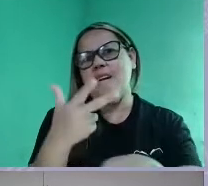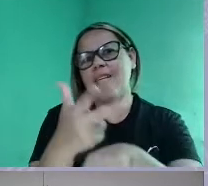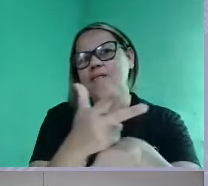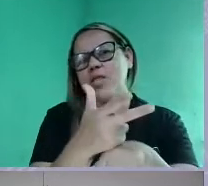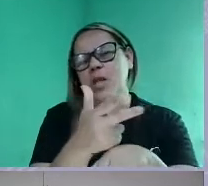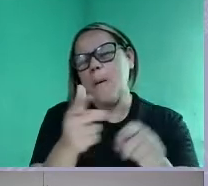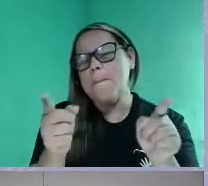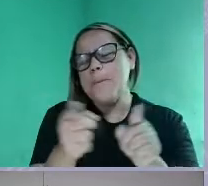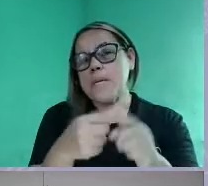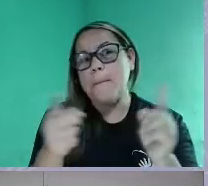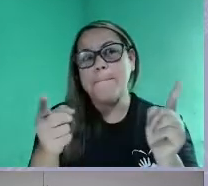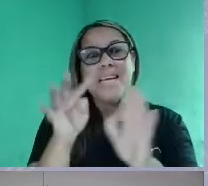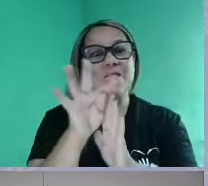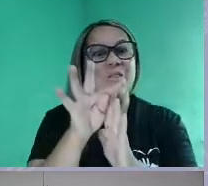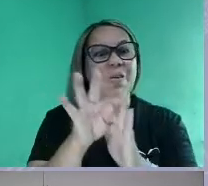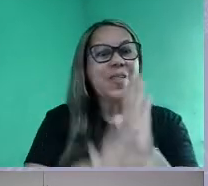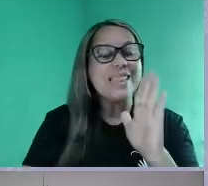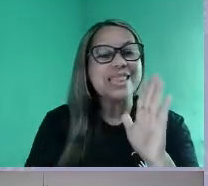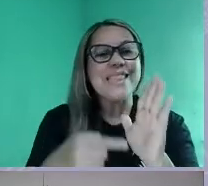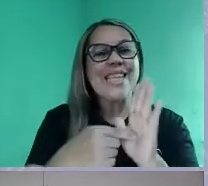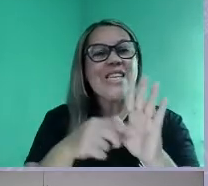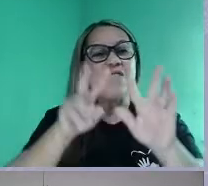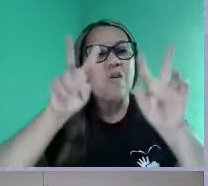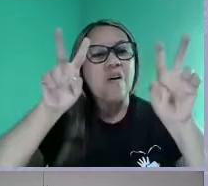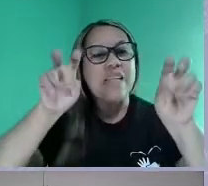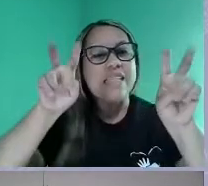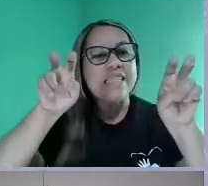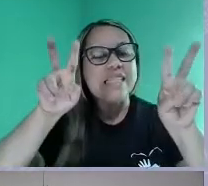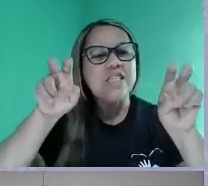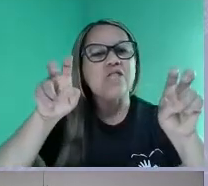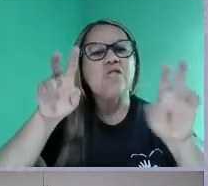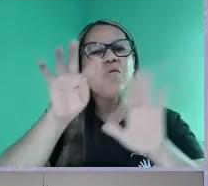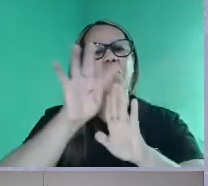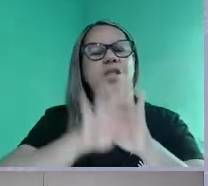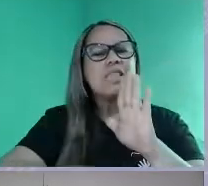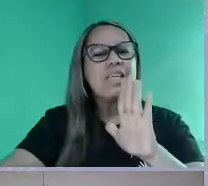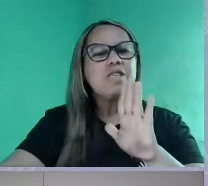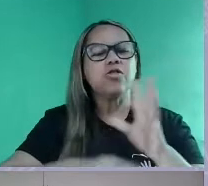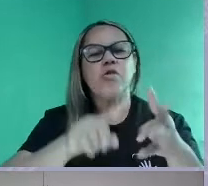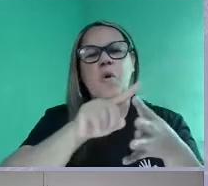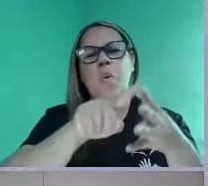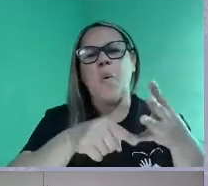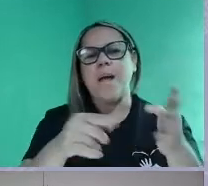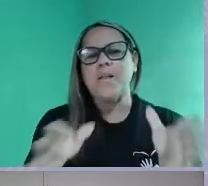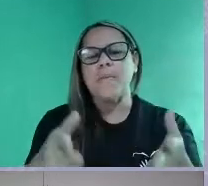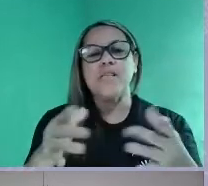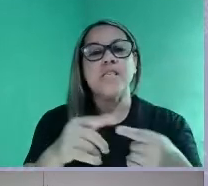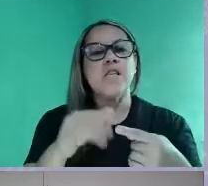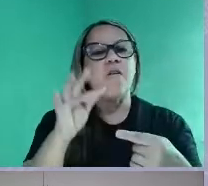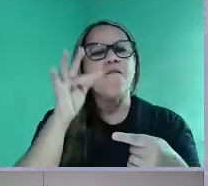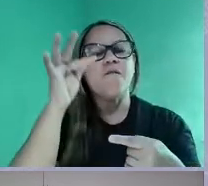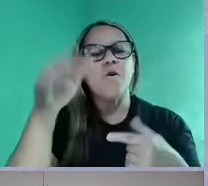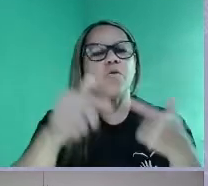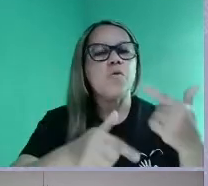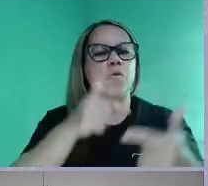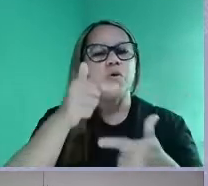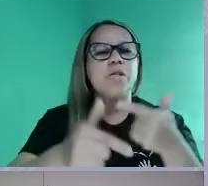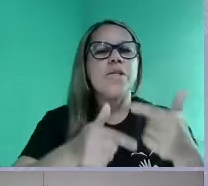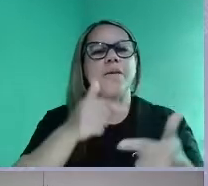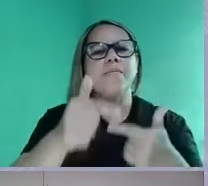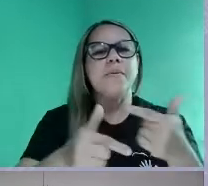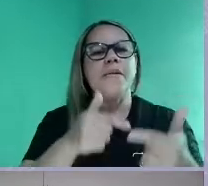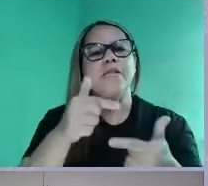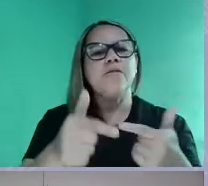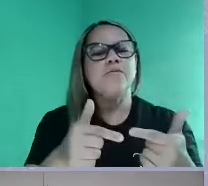mas os textos, os títulos, né? Dos textos motivadores foram quatro, né? Foi o futuro do trabalho, o trabalhador do futuro.